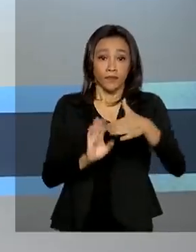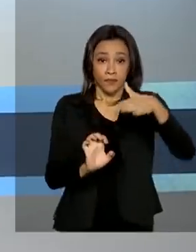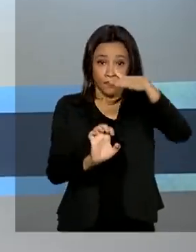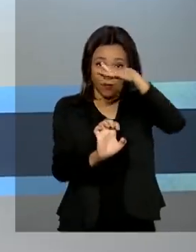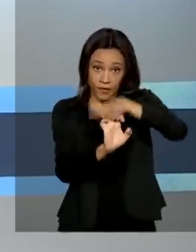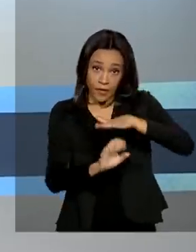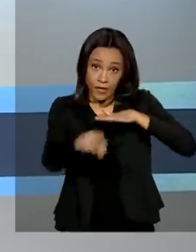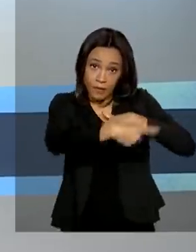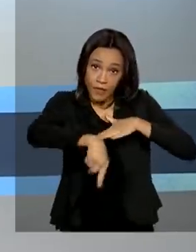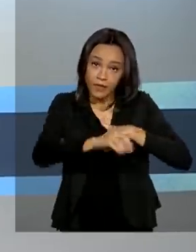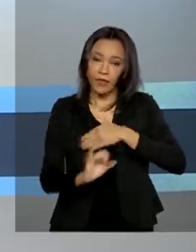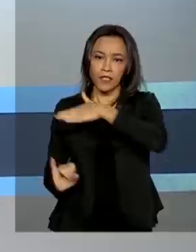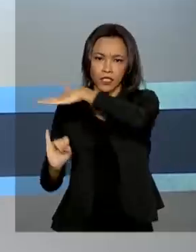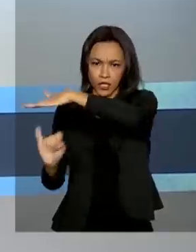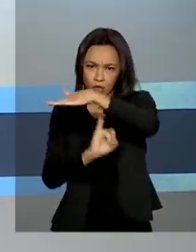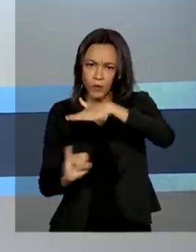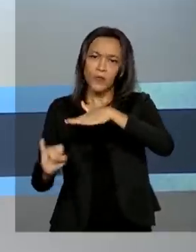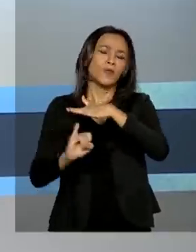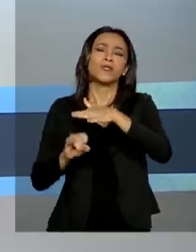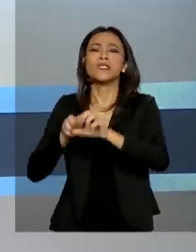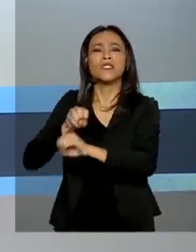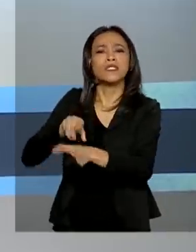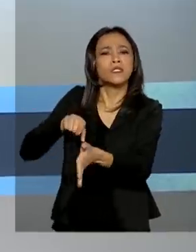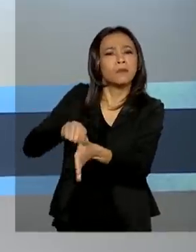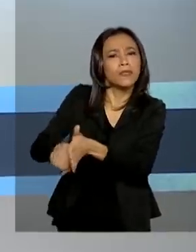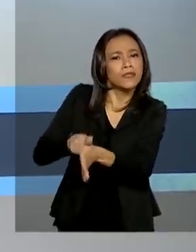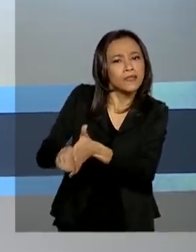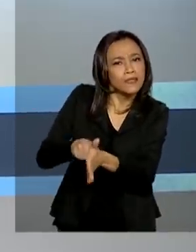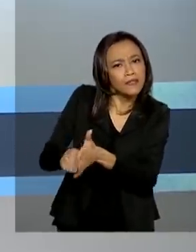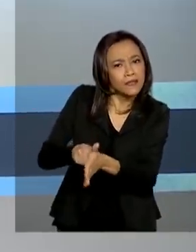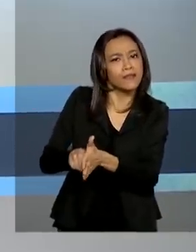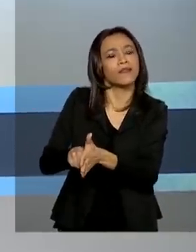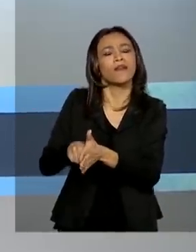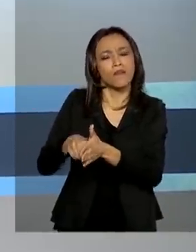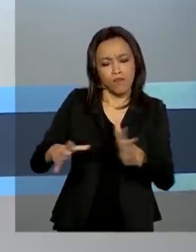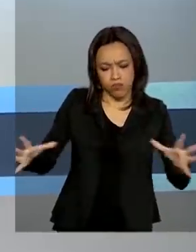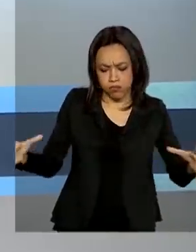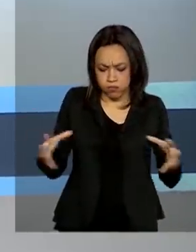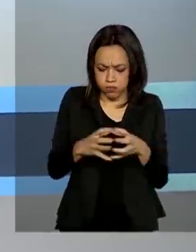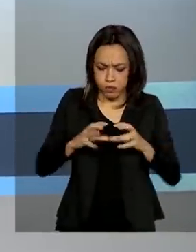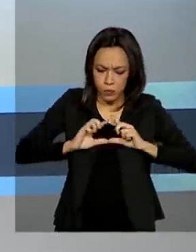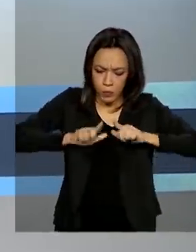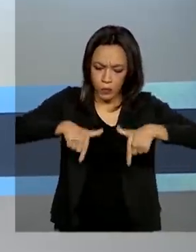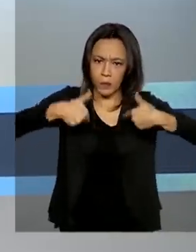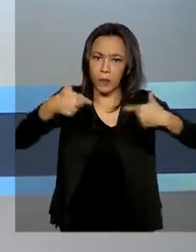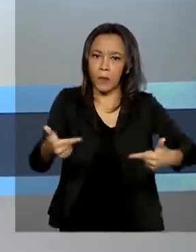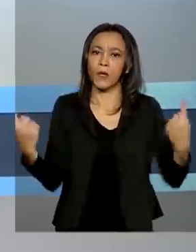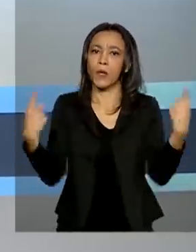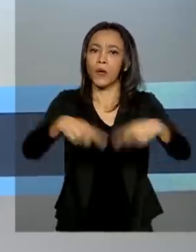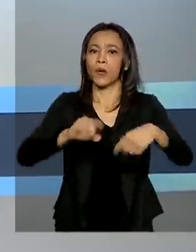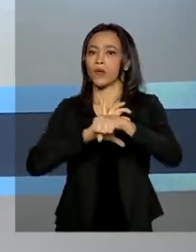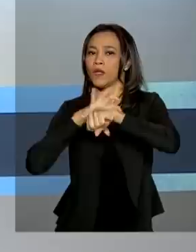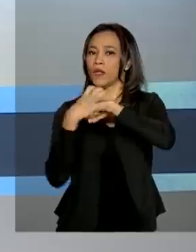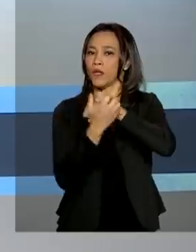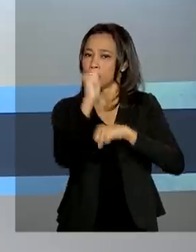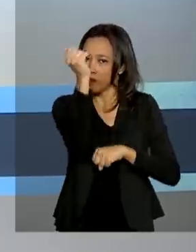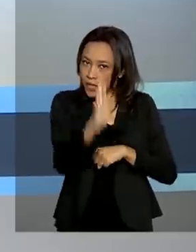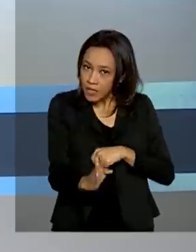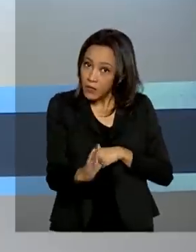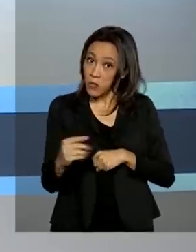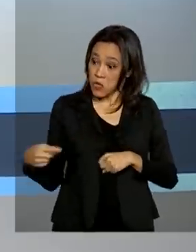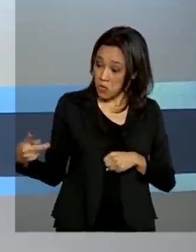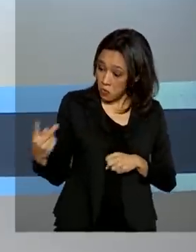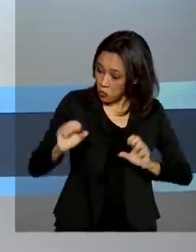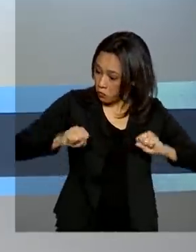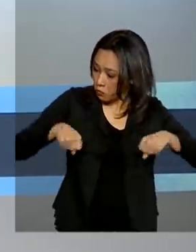Empresas, instituições de ensino, de pesquisa e de inovação trabalham para combater o novo coronavírus no Brasil. O esforço